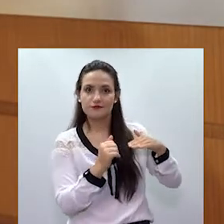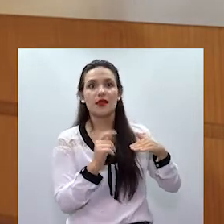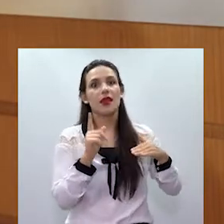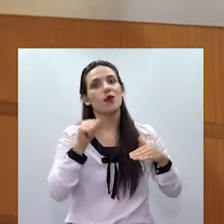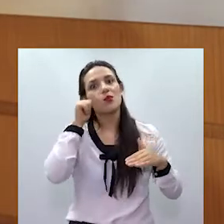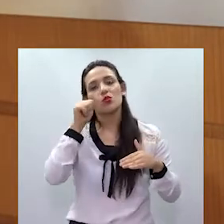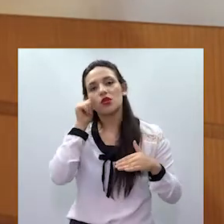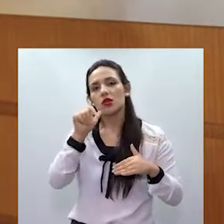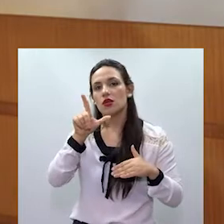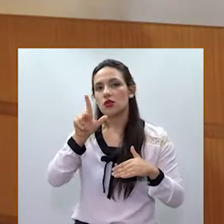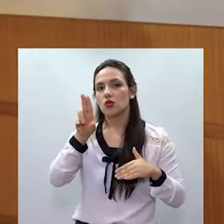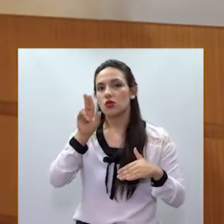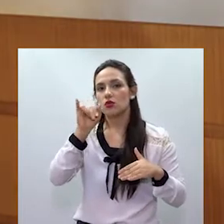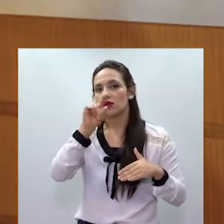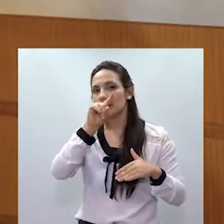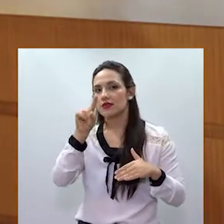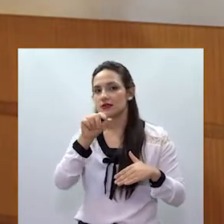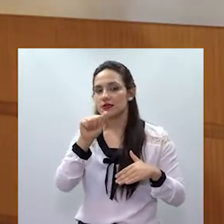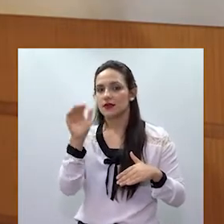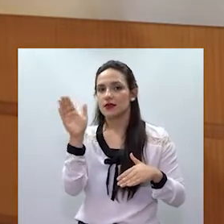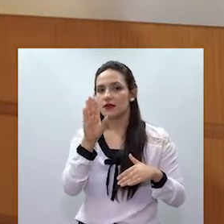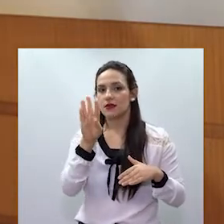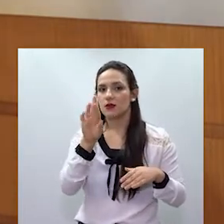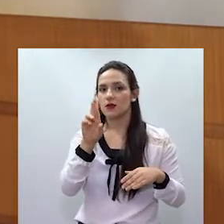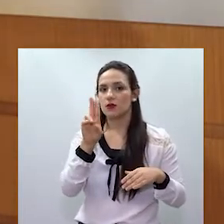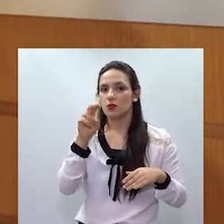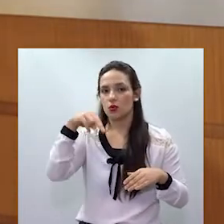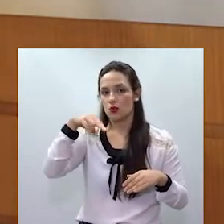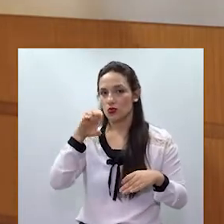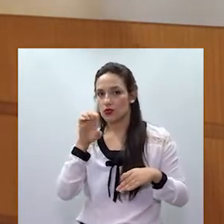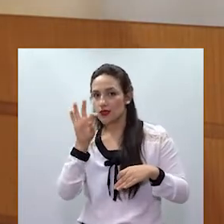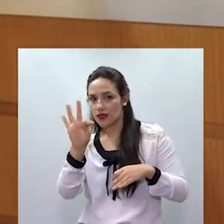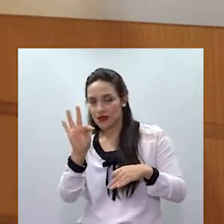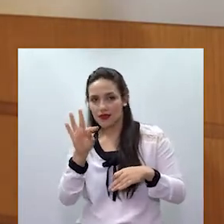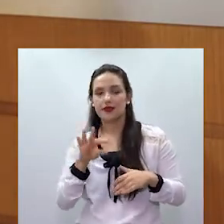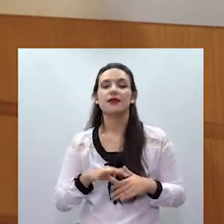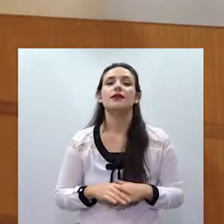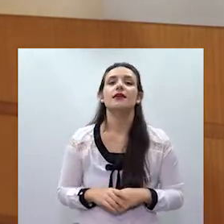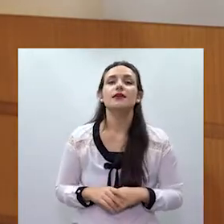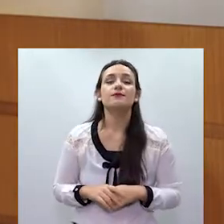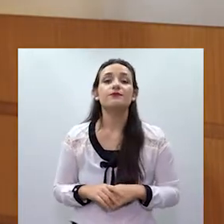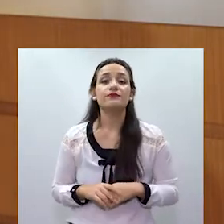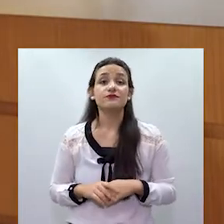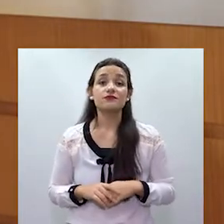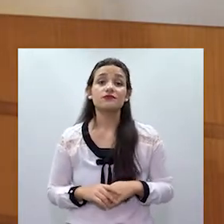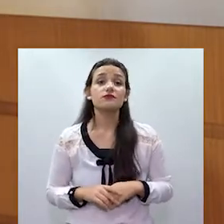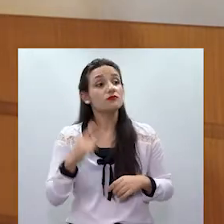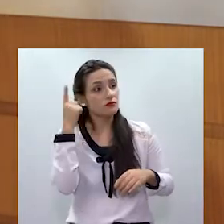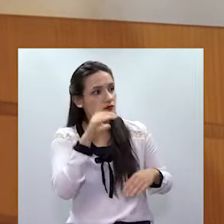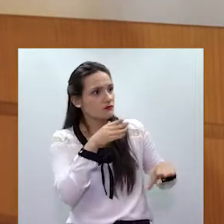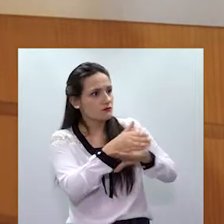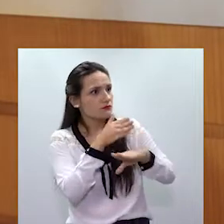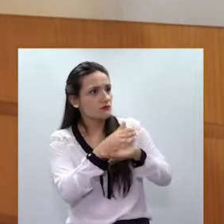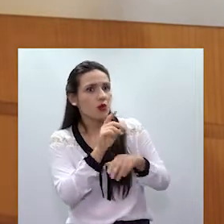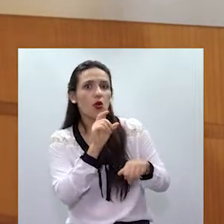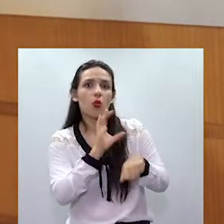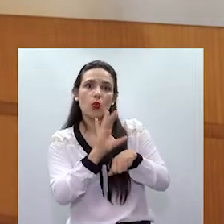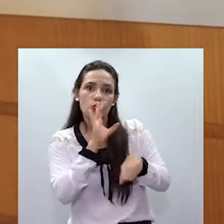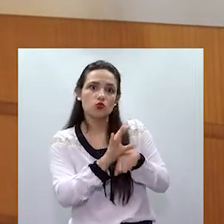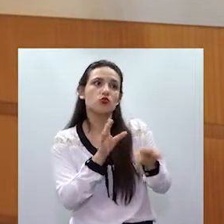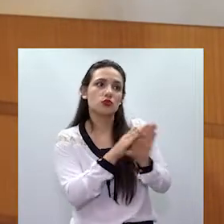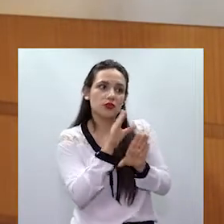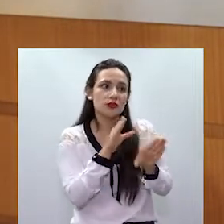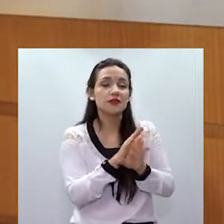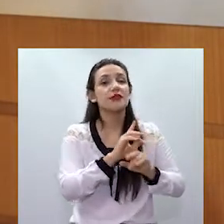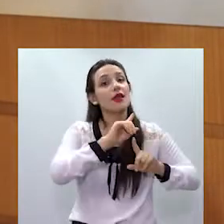E agora ganhou um desdobramento, que é o Mãos Empenhadas para as barbearias, para alcançar justamente o público masculino. E